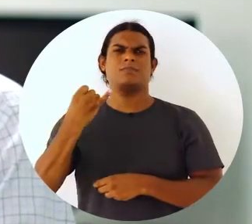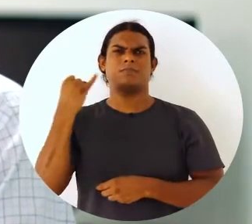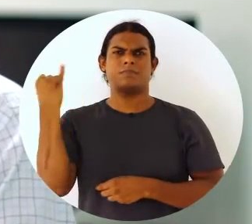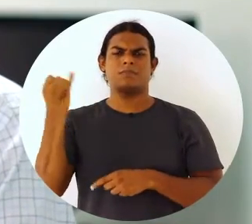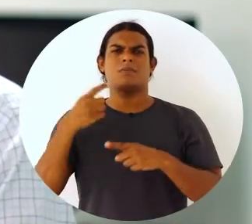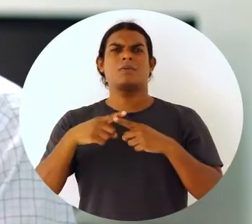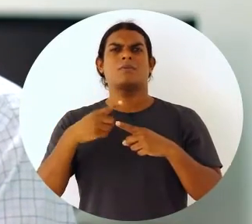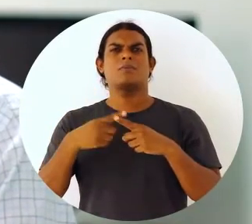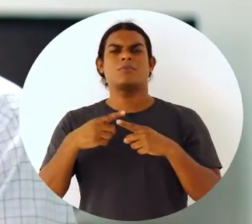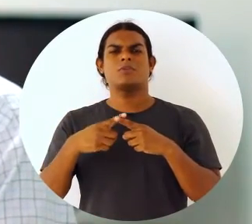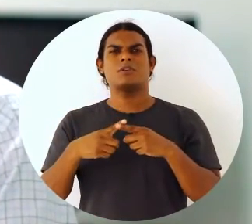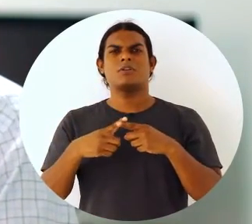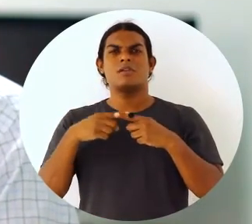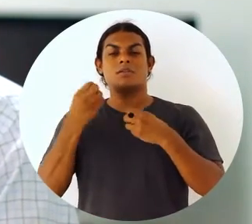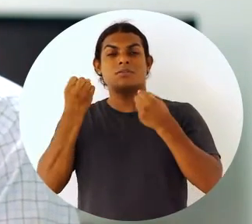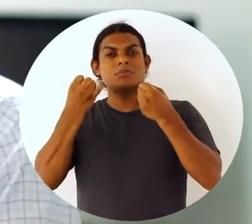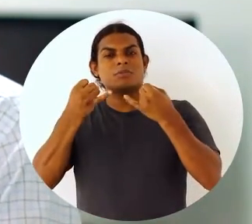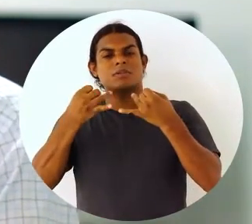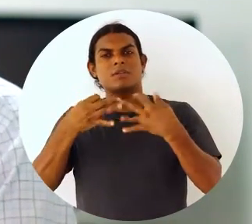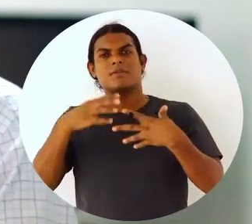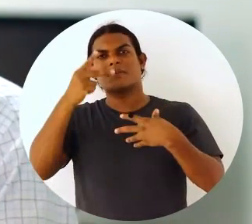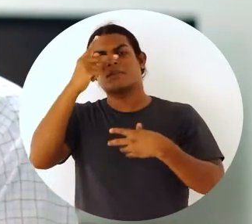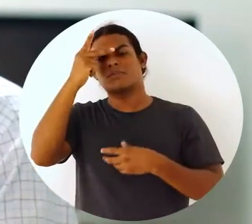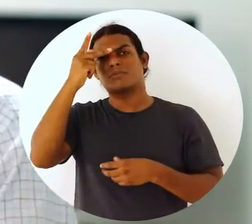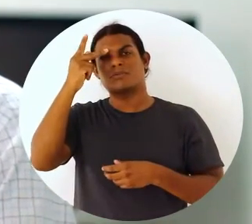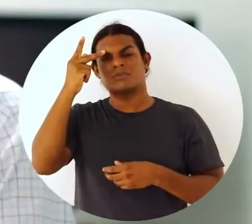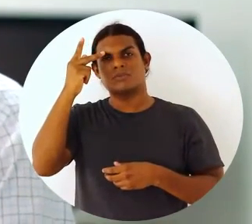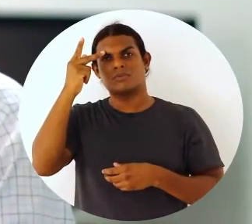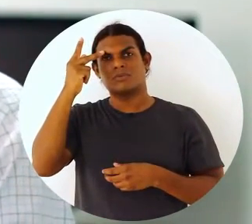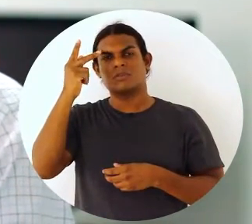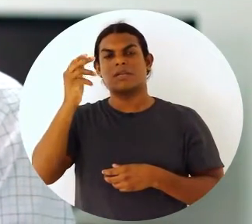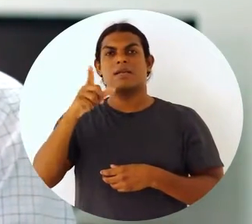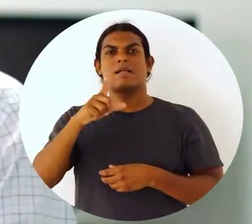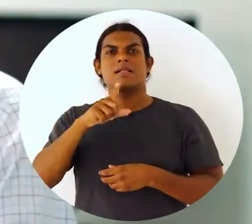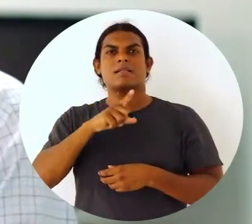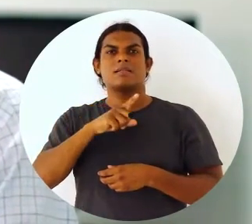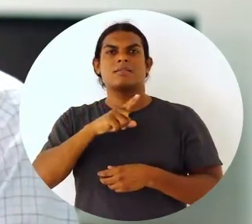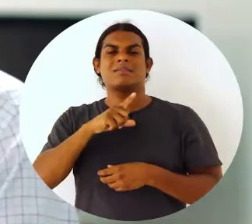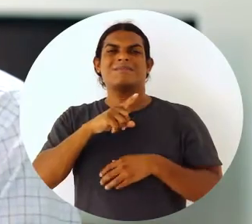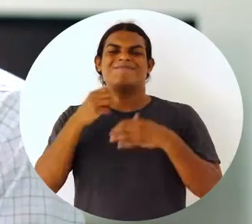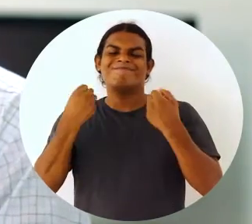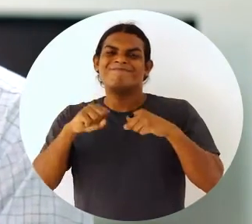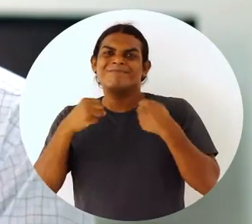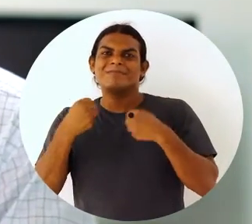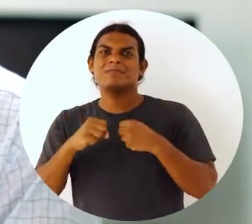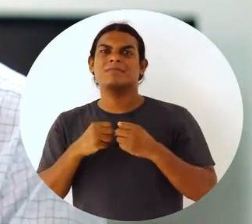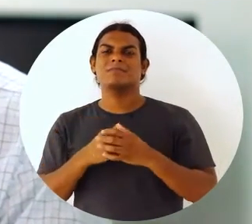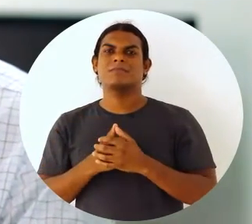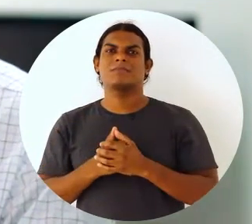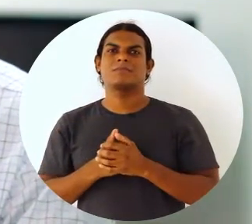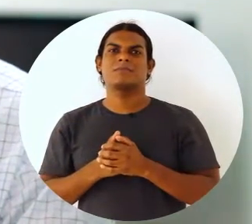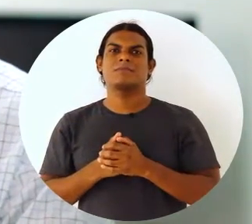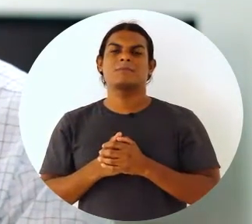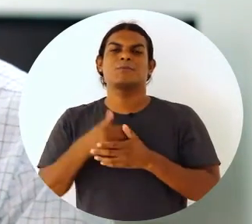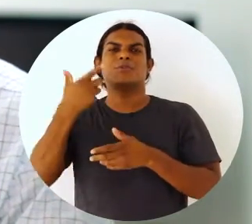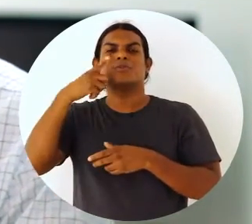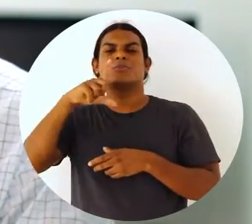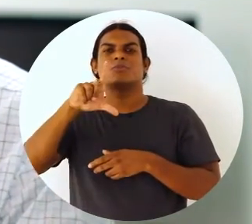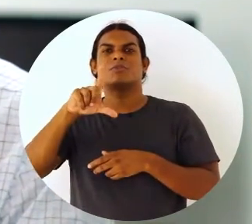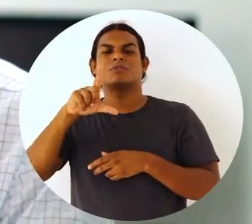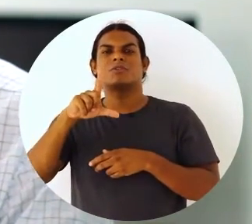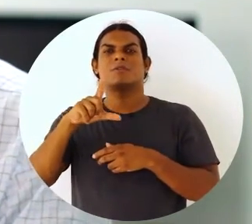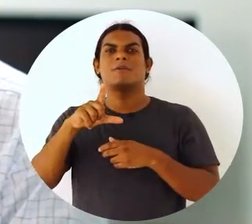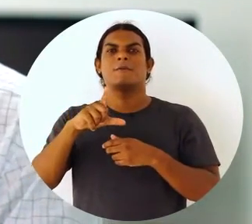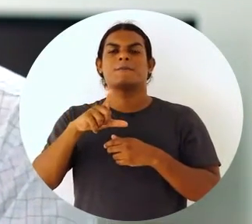porque Maslow dizia que os indivíduos, como indivíduos, nós temos uma hierarquia de necessidades. E para que eu possa atingir uma necessidade